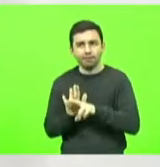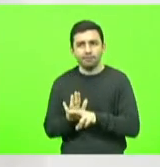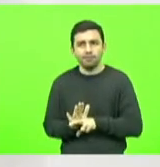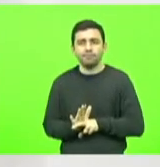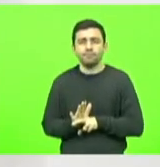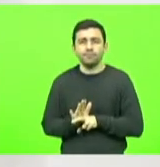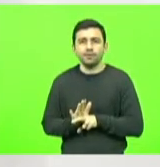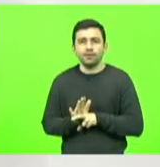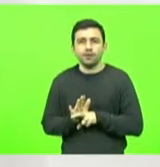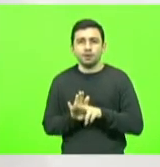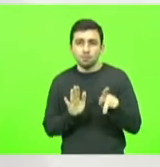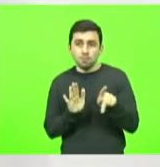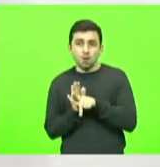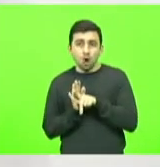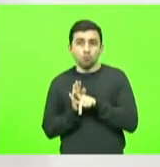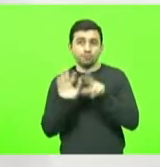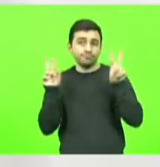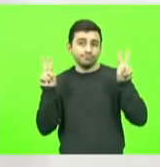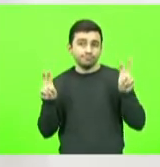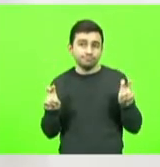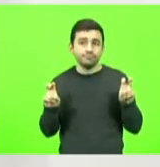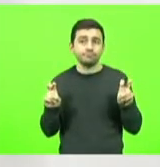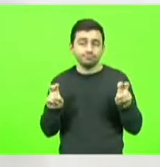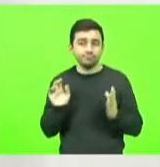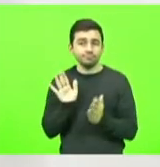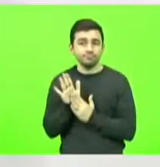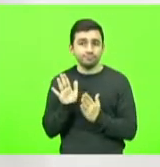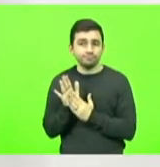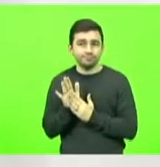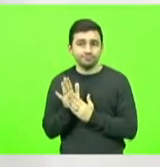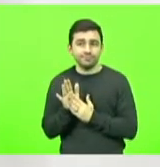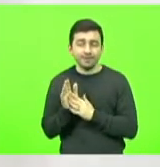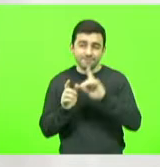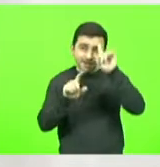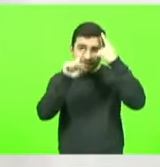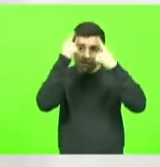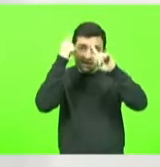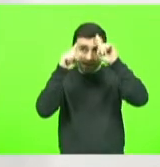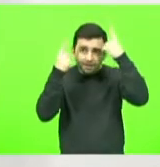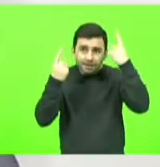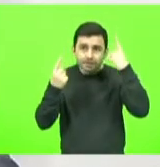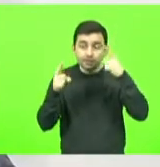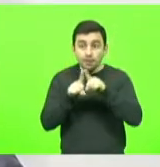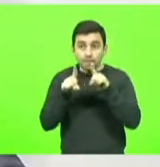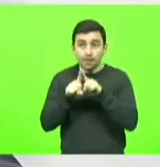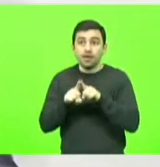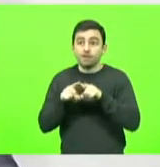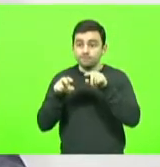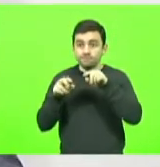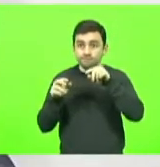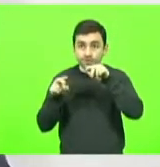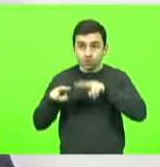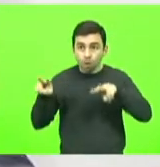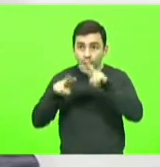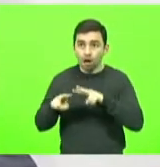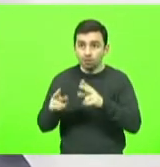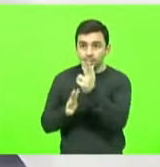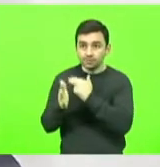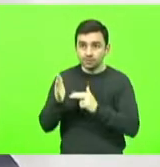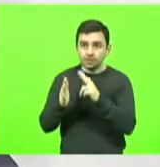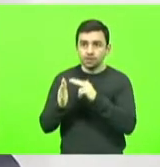pertinentes ao tema proposto, a criatividade, o impacto visual e a